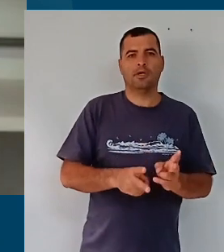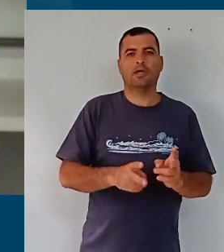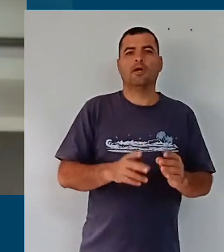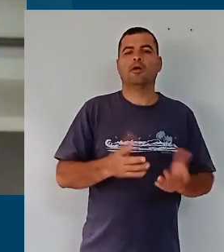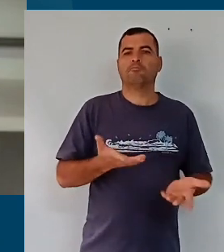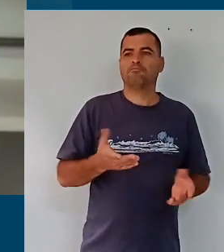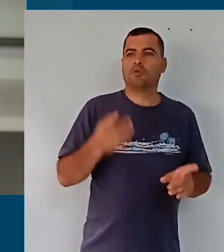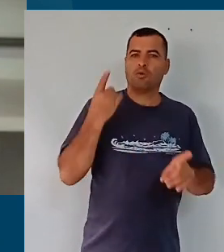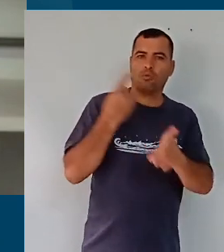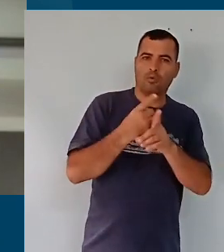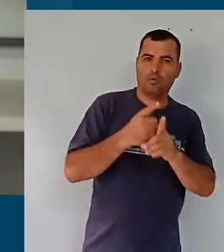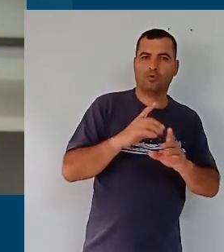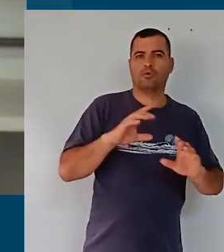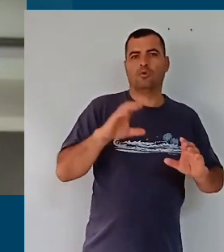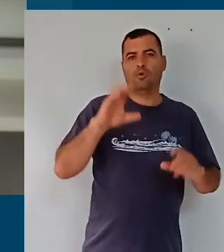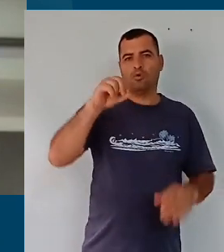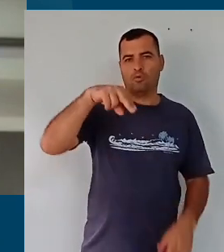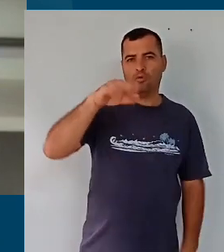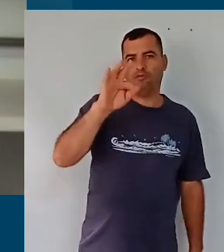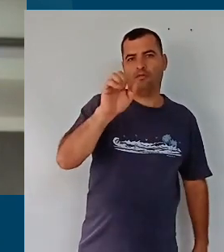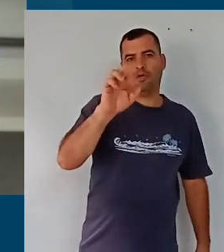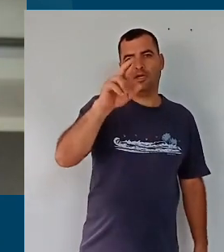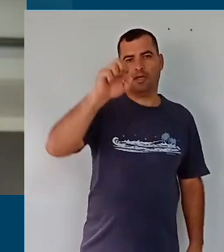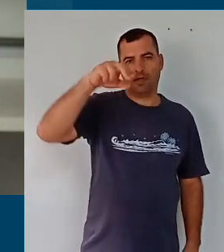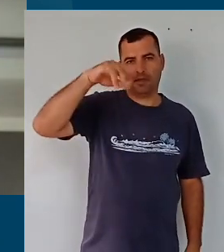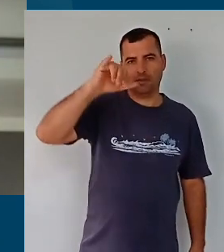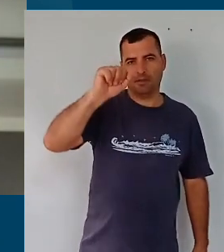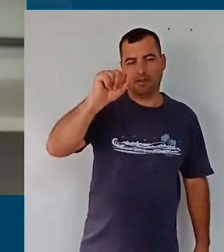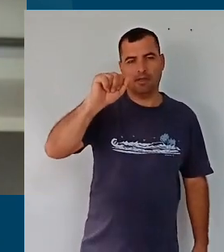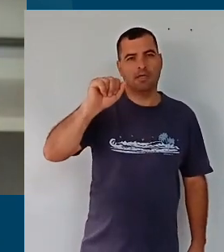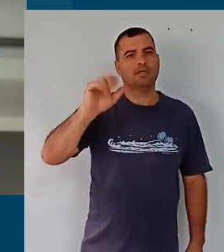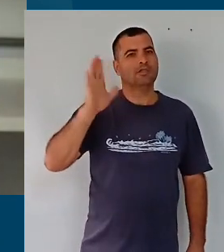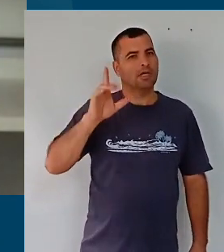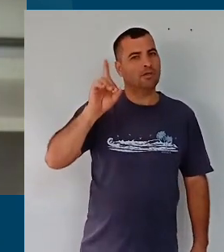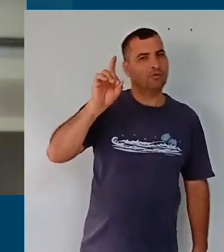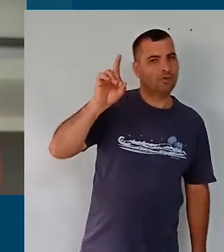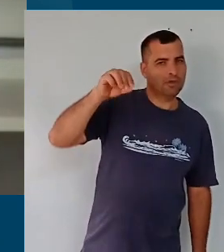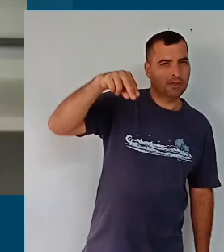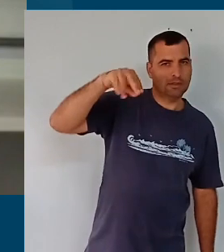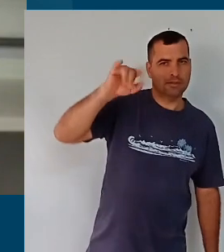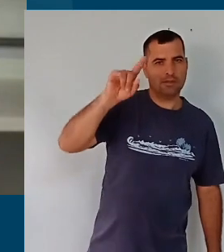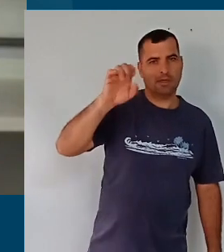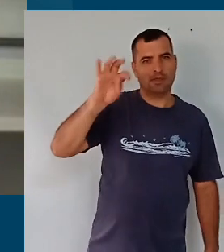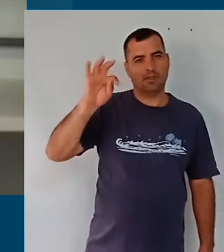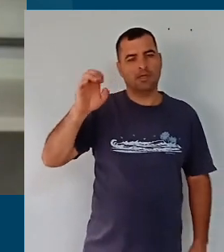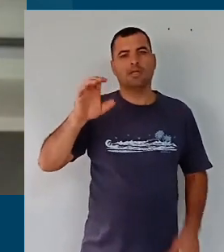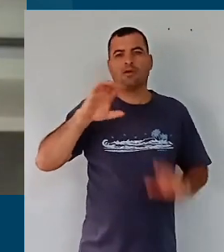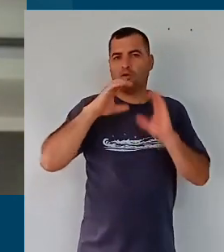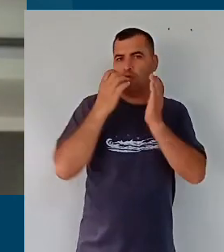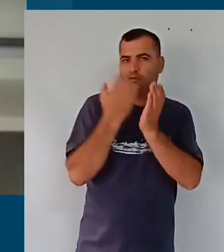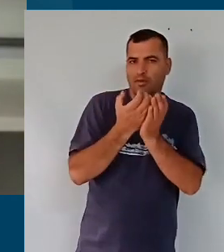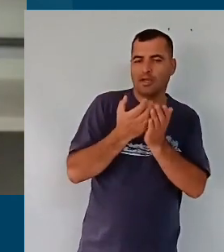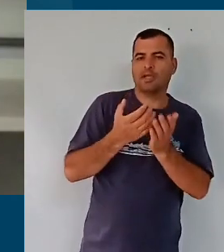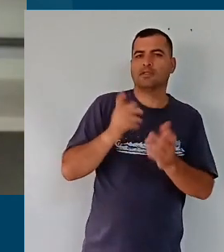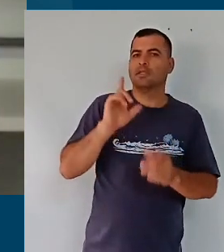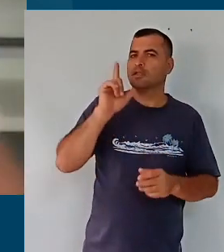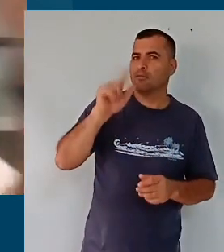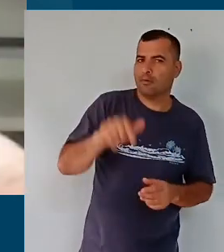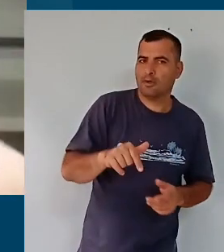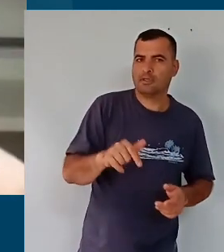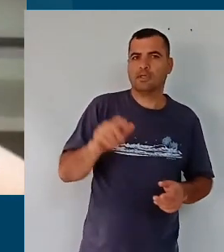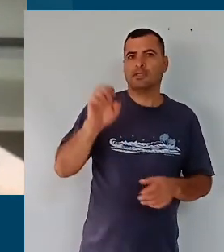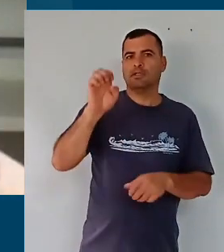nas conferências de educação, inclusive aquela que o Dona Isete acabou de citar, que houve as conferências municipais, que depois se